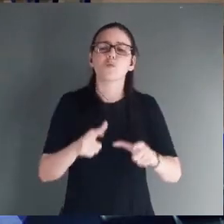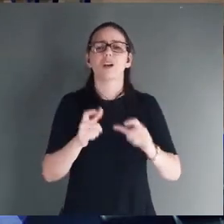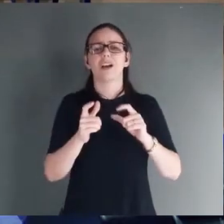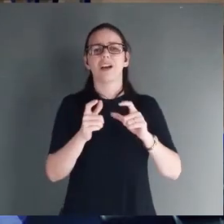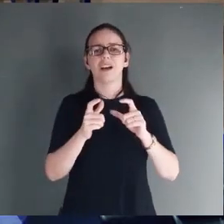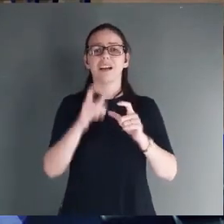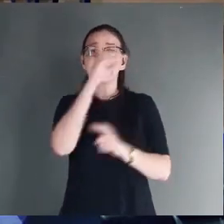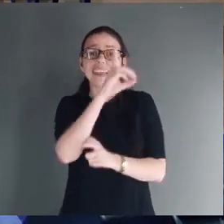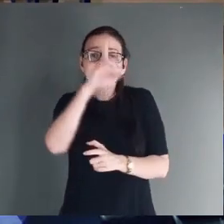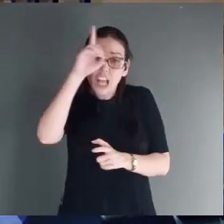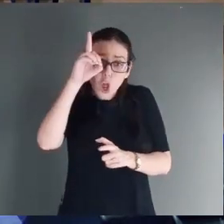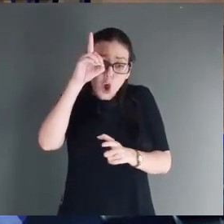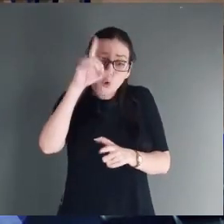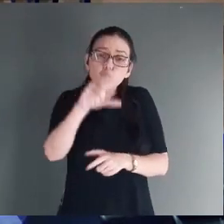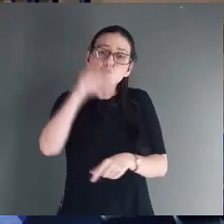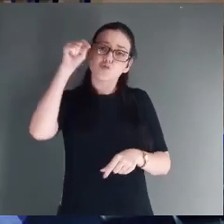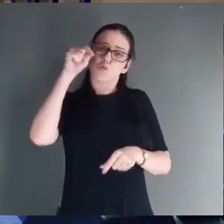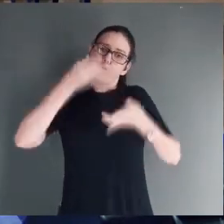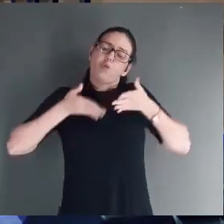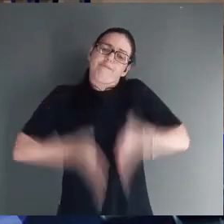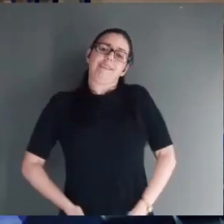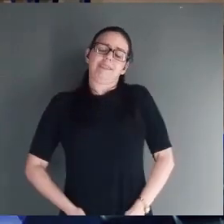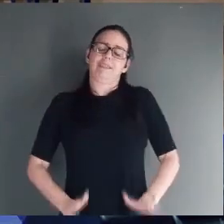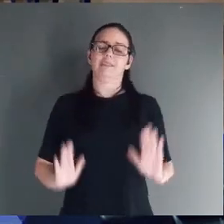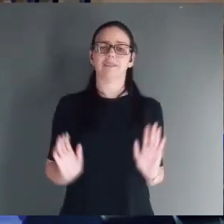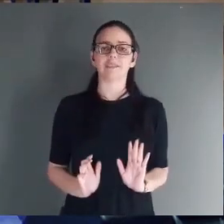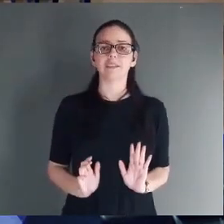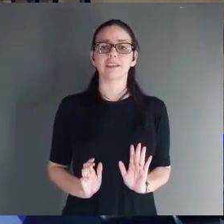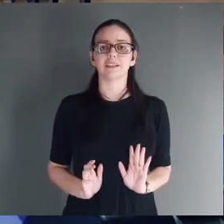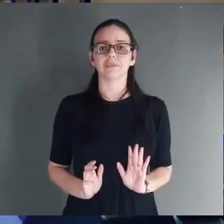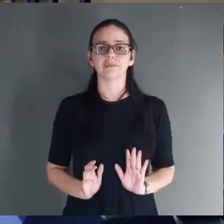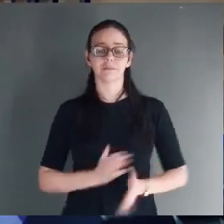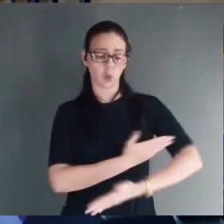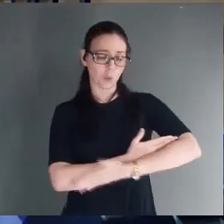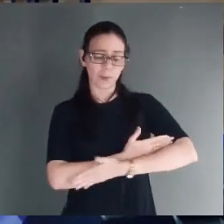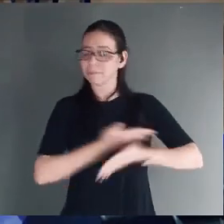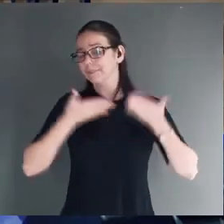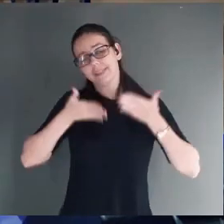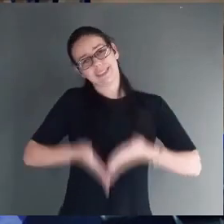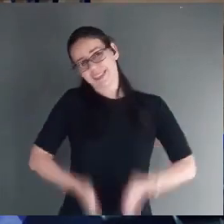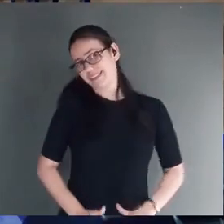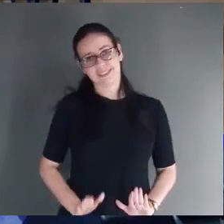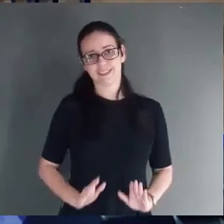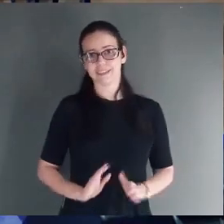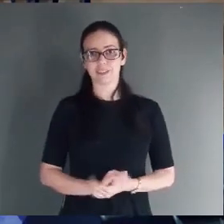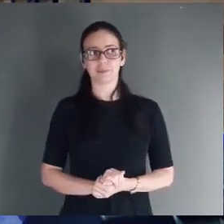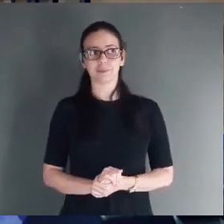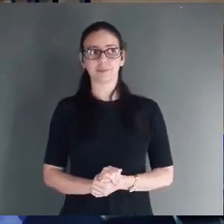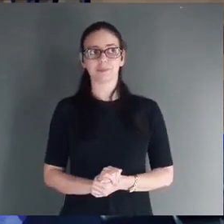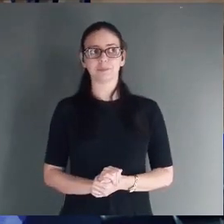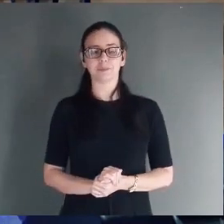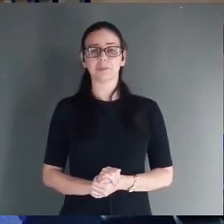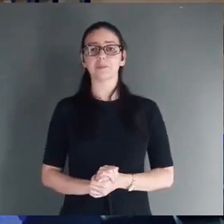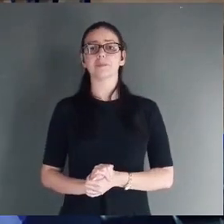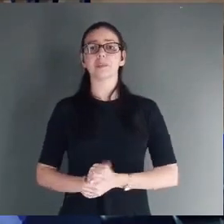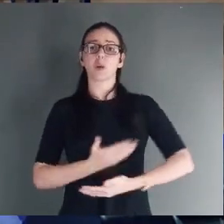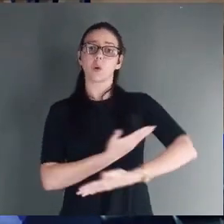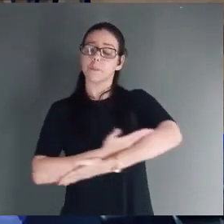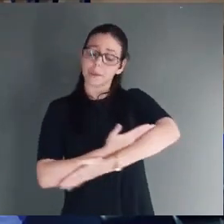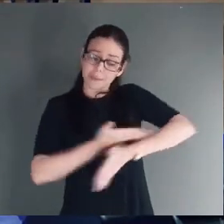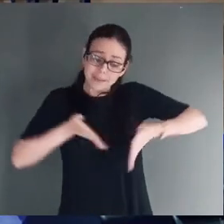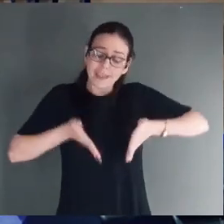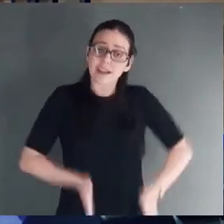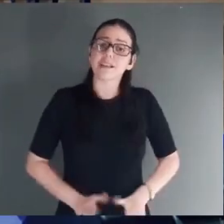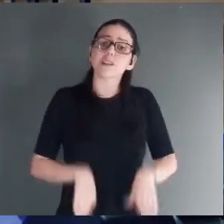aonde Deus separou, onde Deus escolheu, que esse bebê nasceria, que esse bebê nascesse.